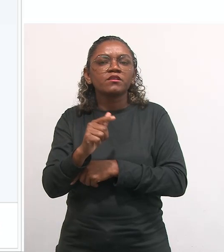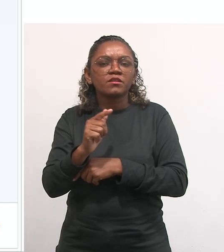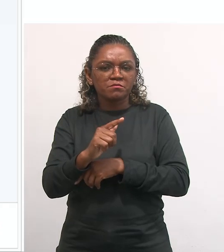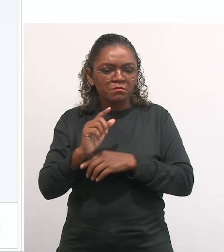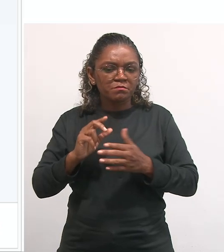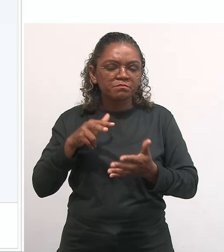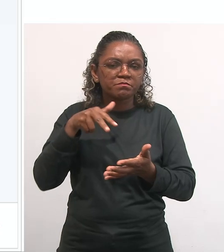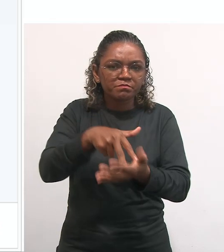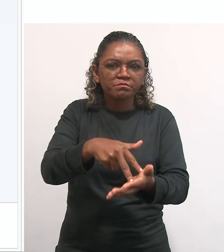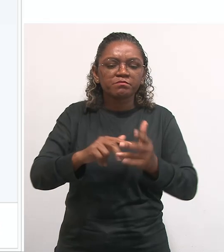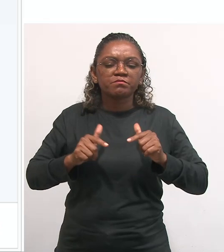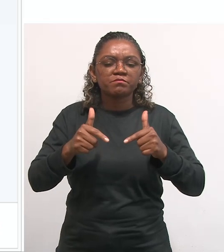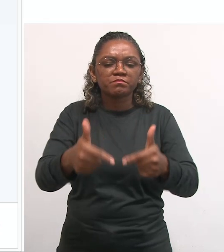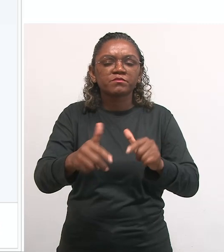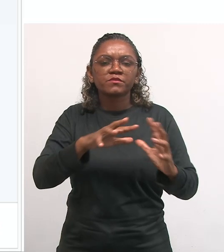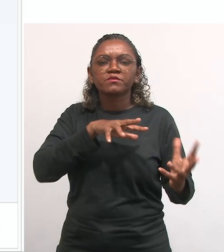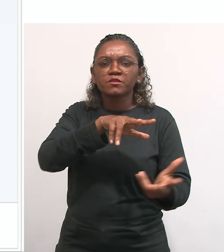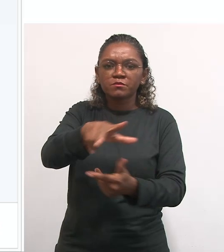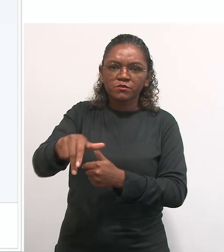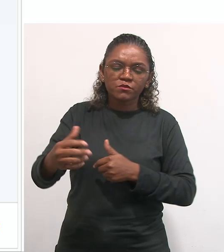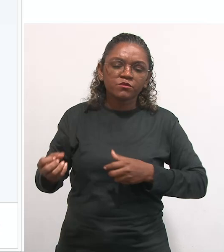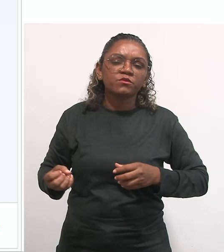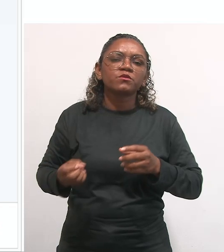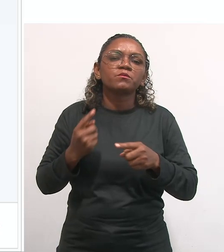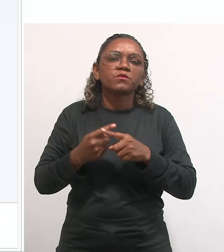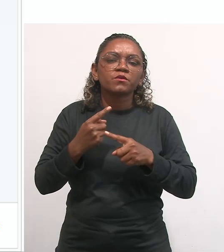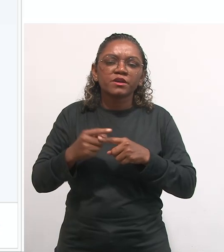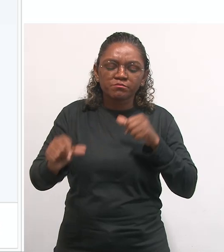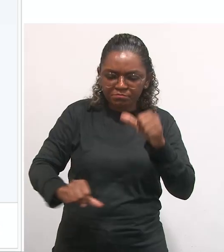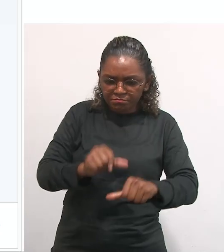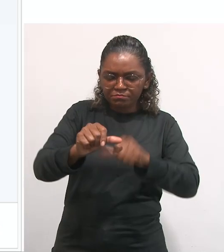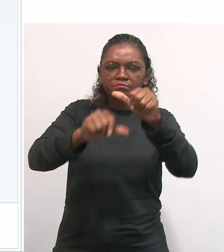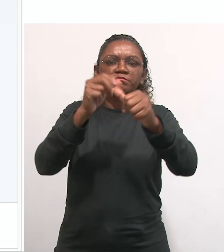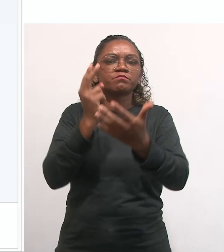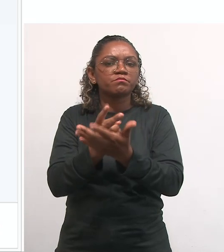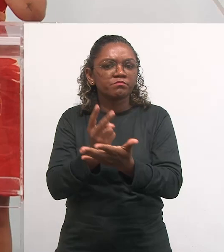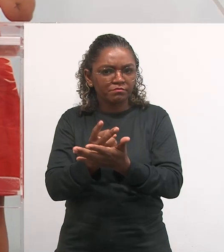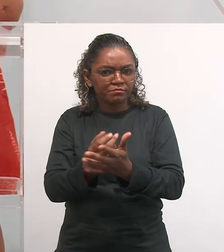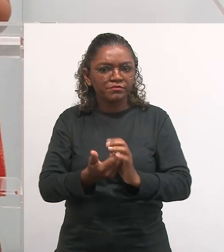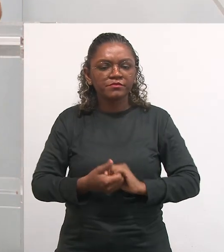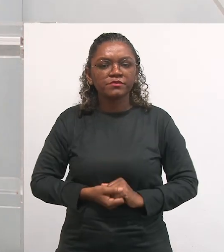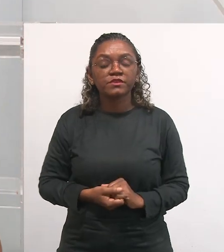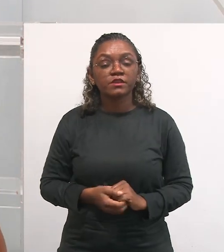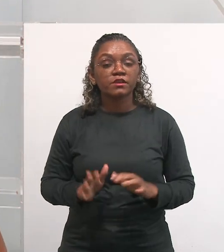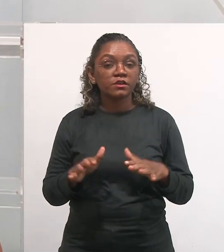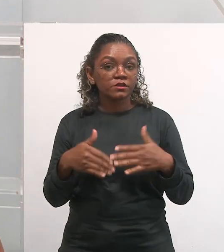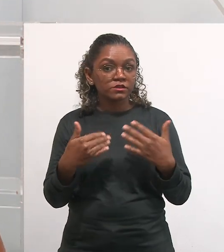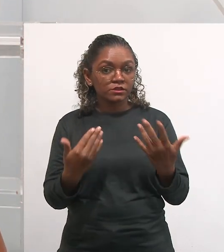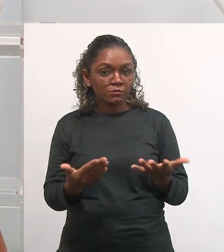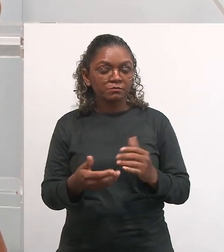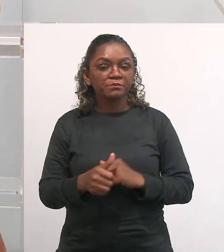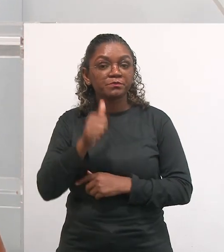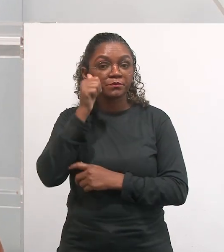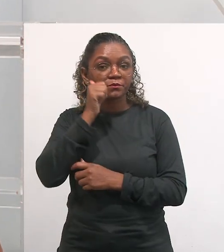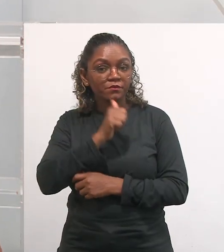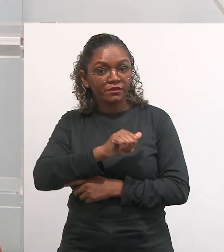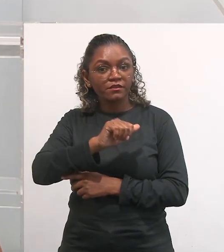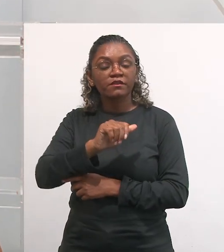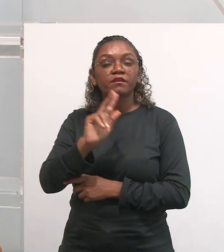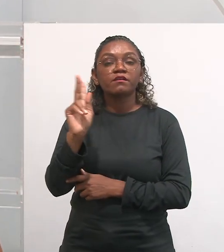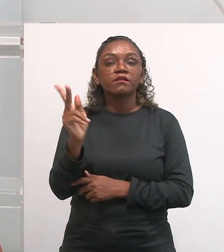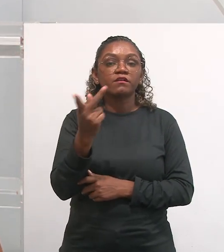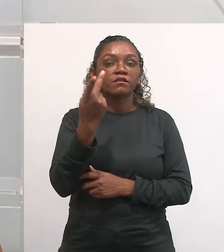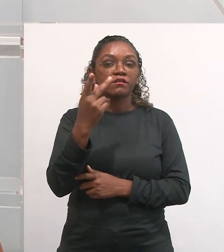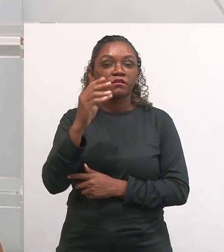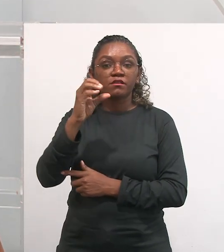com esse mundo para recriá-lo constantemente. A ideia da Jussara, da